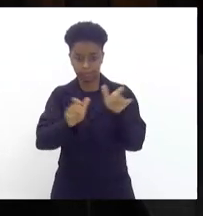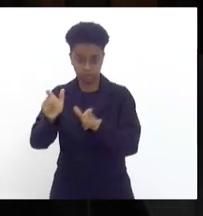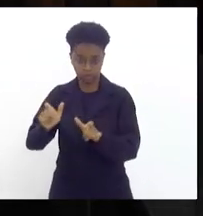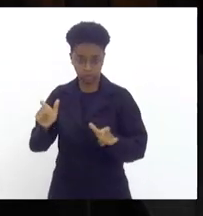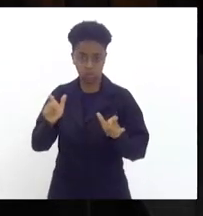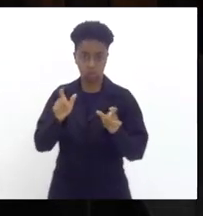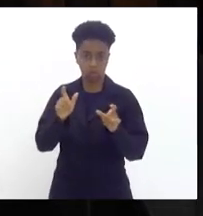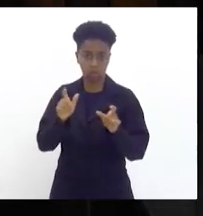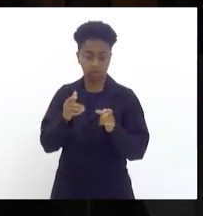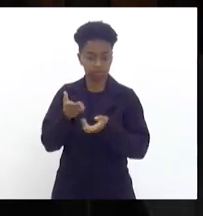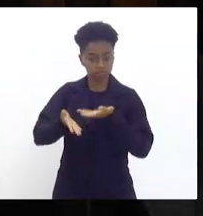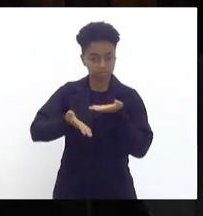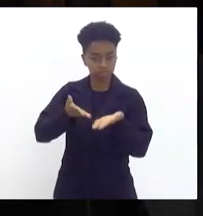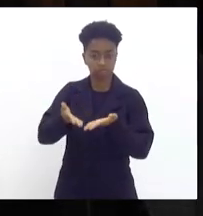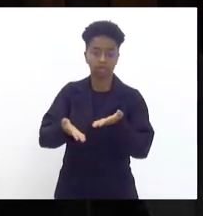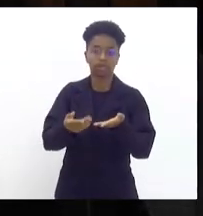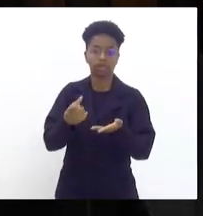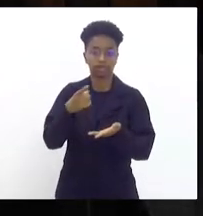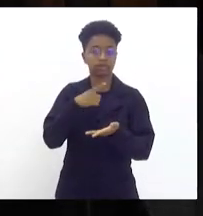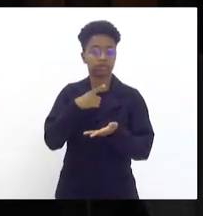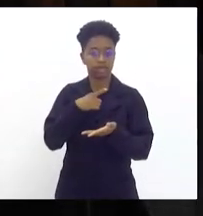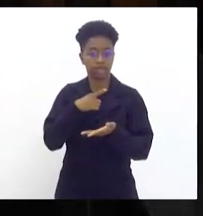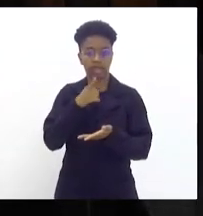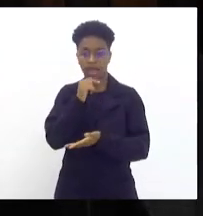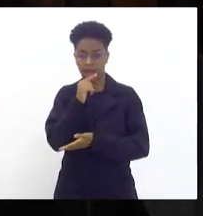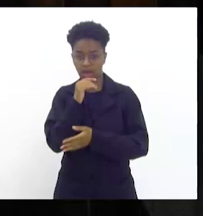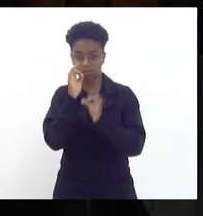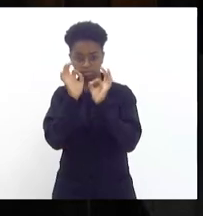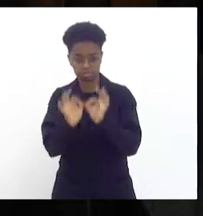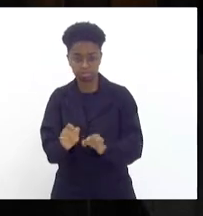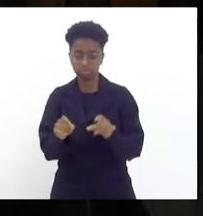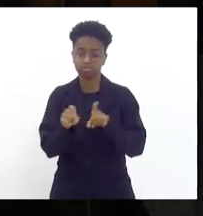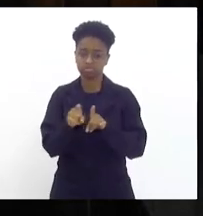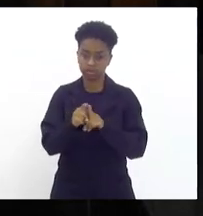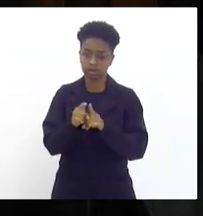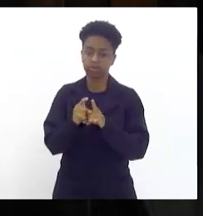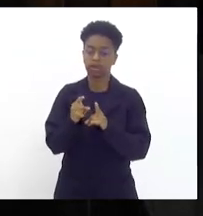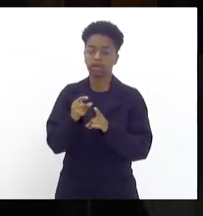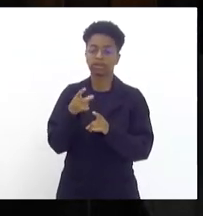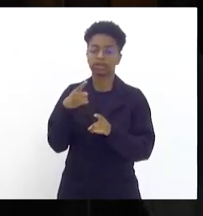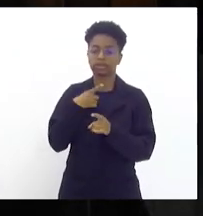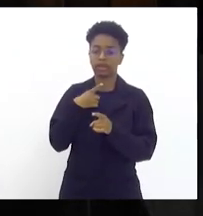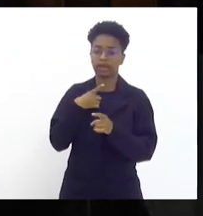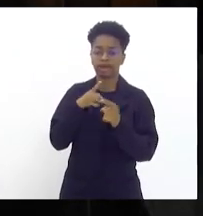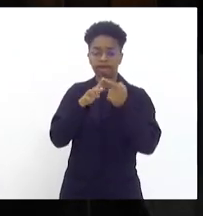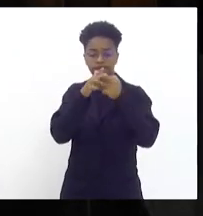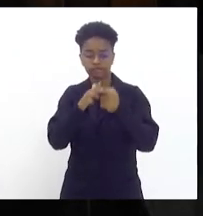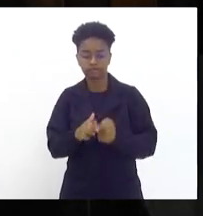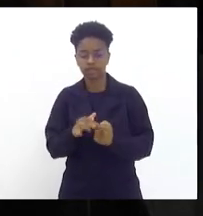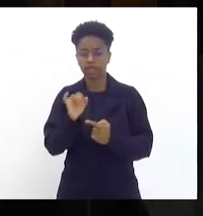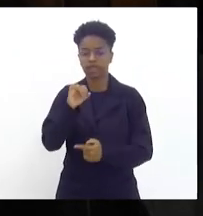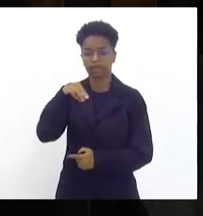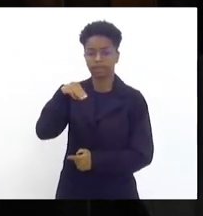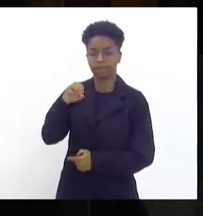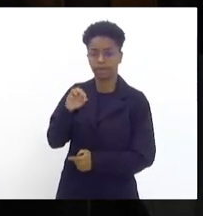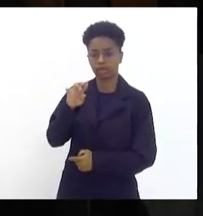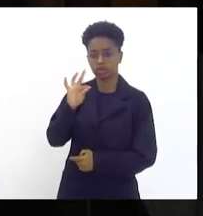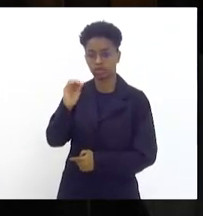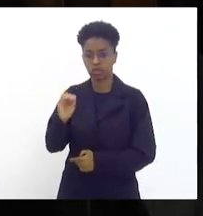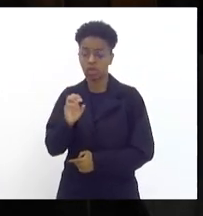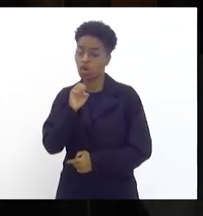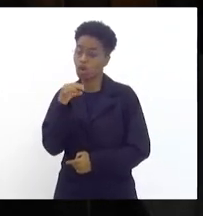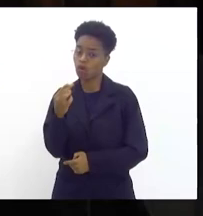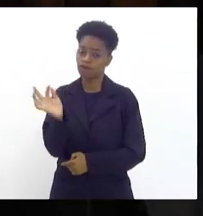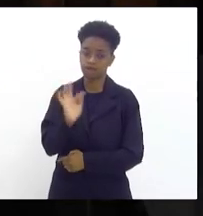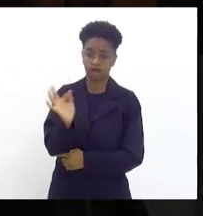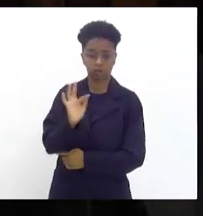de ter a opção de ter seu hidrômetro aferido pelo Inmetro ou pela universidade ou qualquer órgão